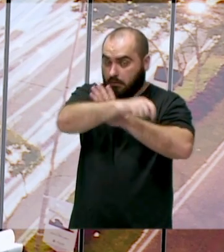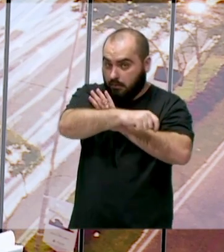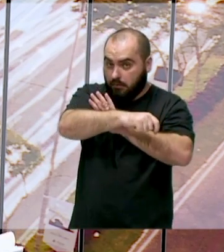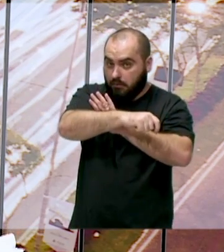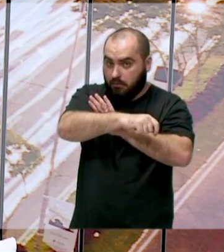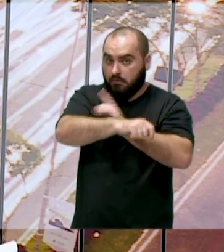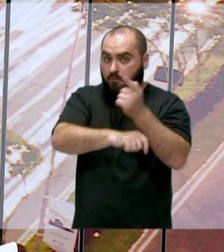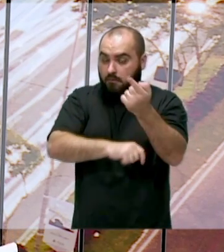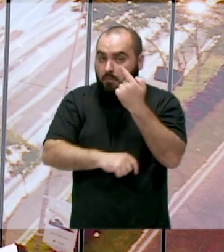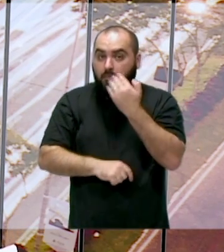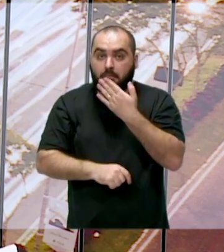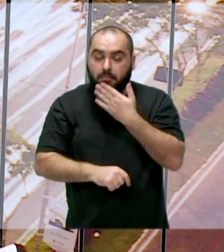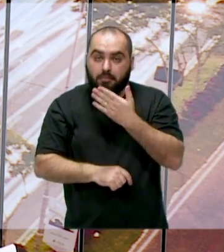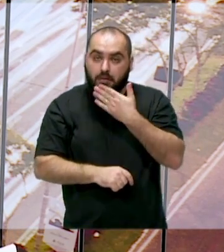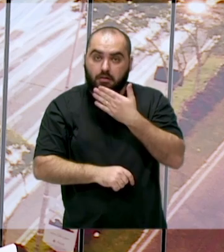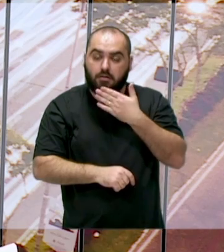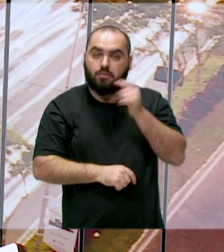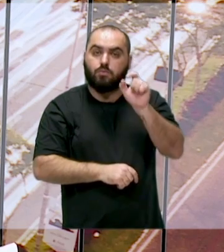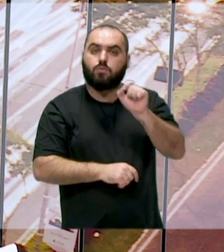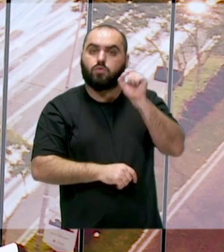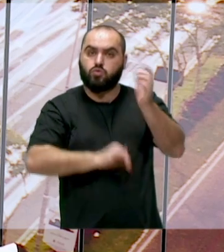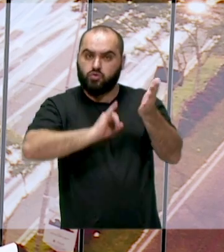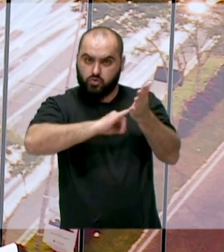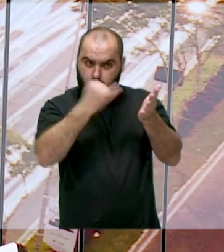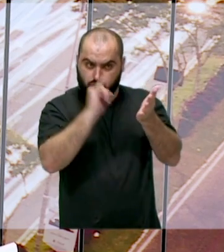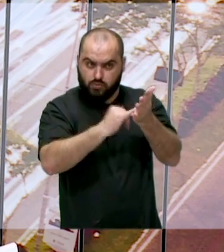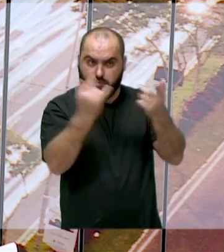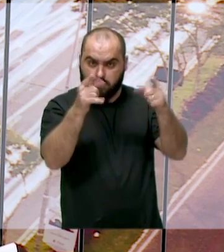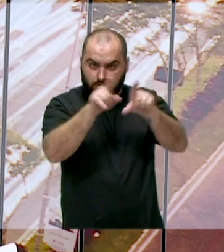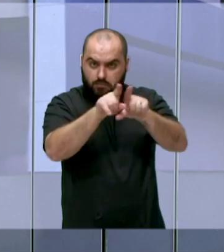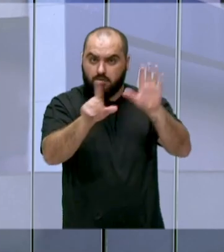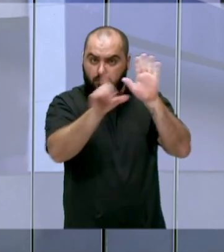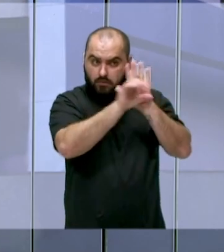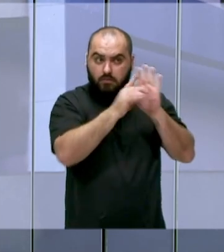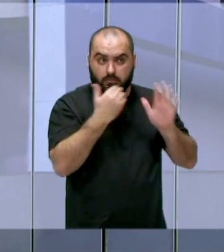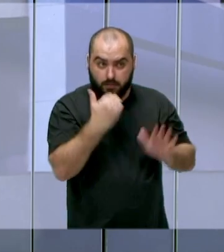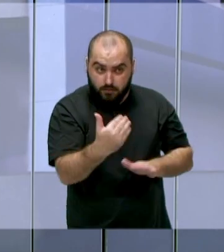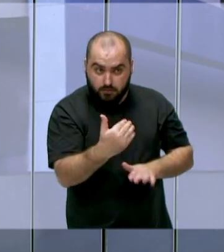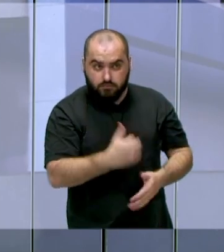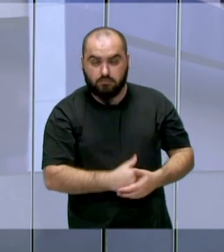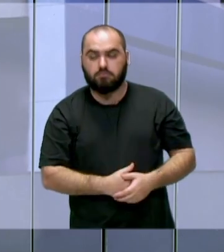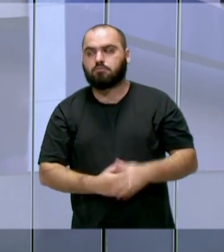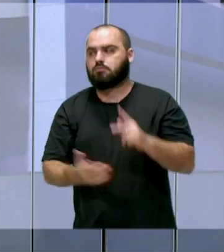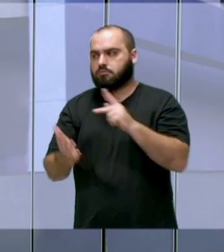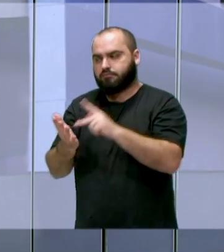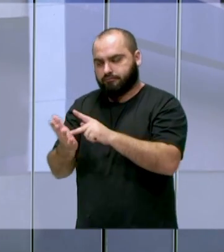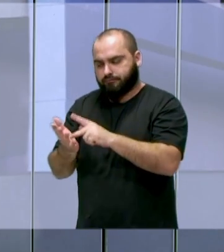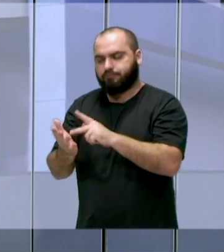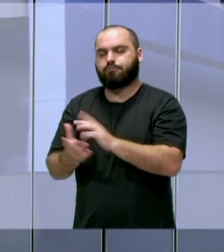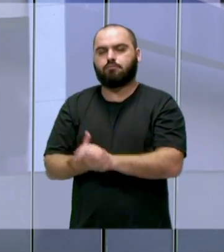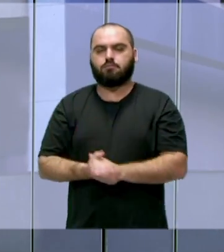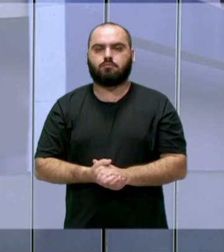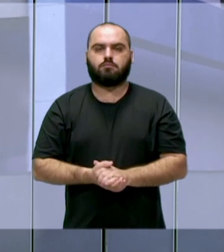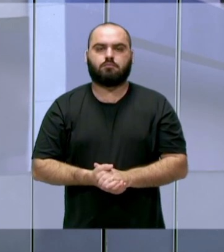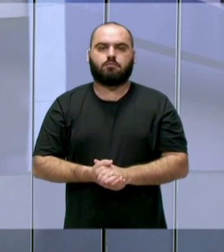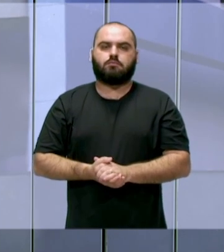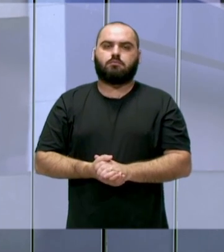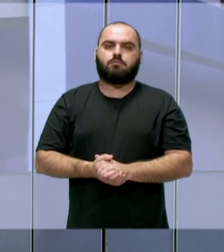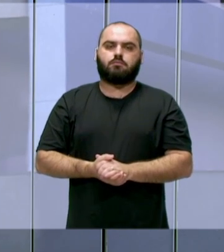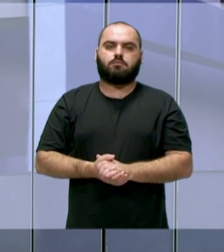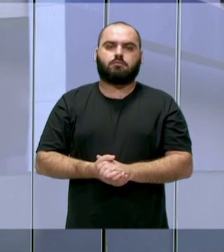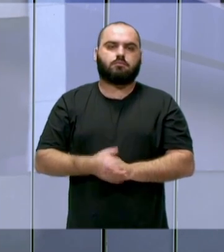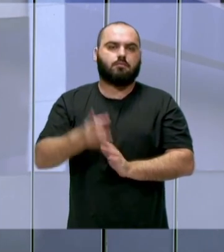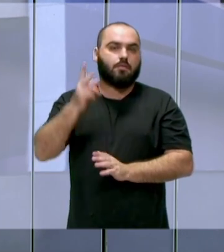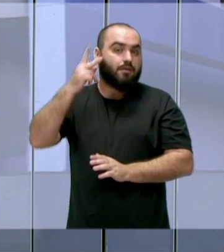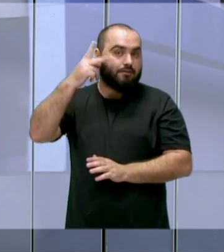pedindo uma regulamentação a respeito dos juros também por meio de lei. Perfeito. Desde a época do vereador, para